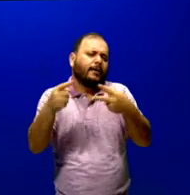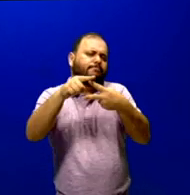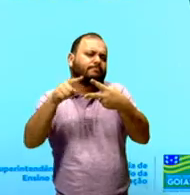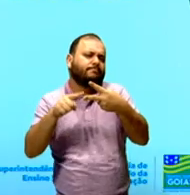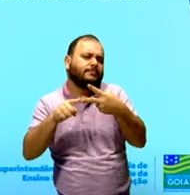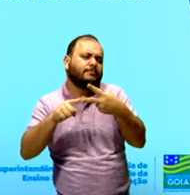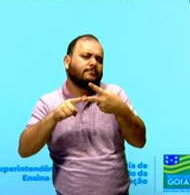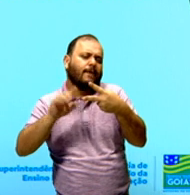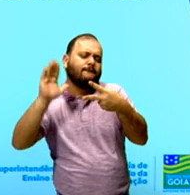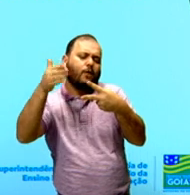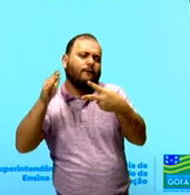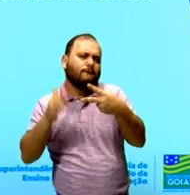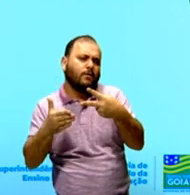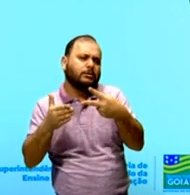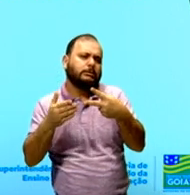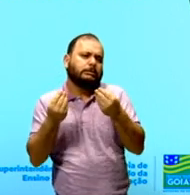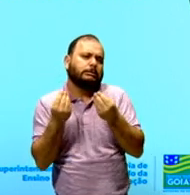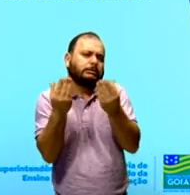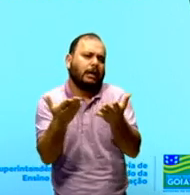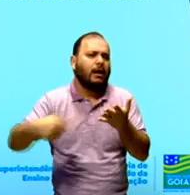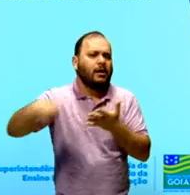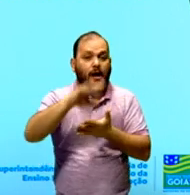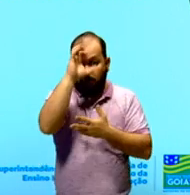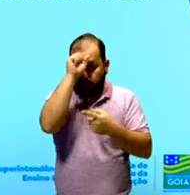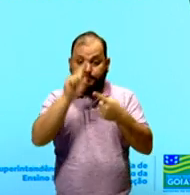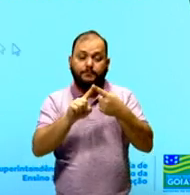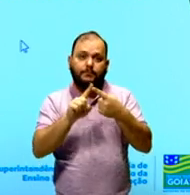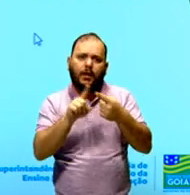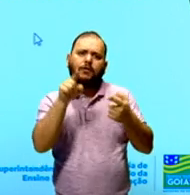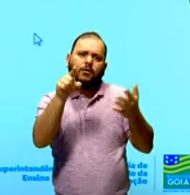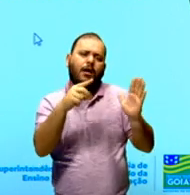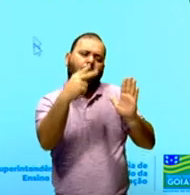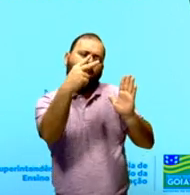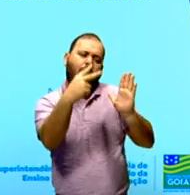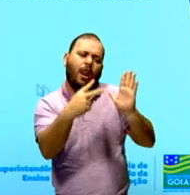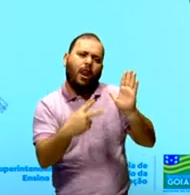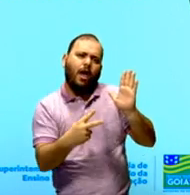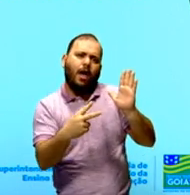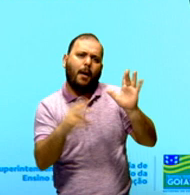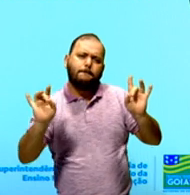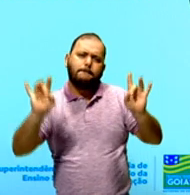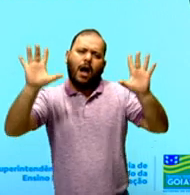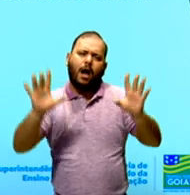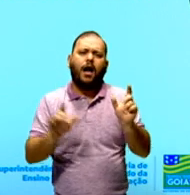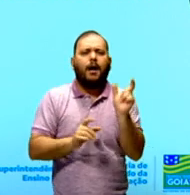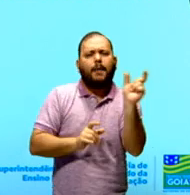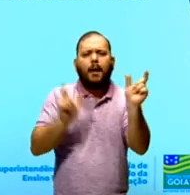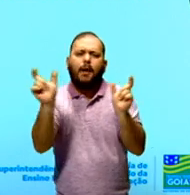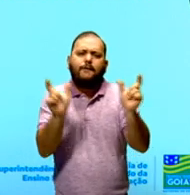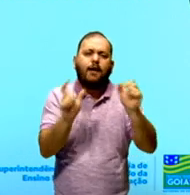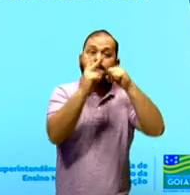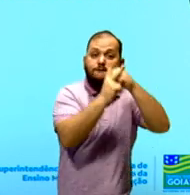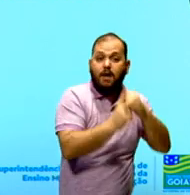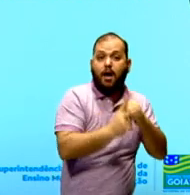aprendizagem. A primeira é reconhecer e fazer uso de verbos e adjetivos no gênero carta de leitor e a